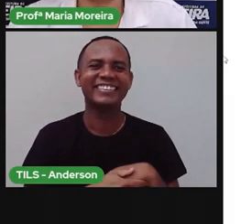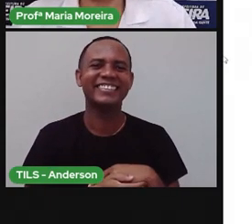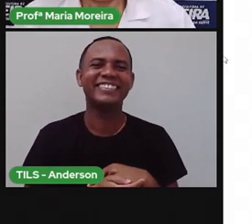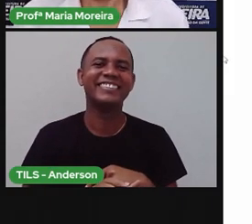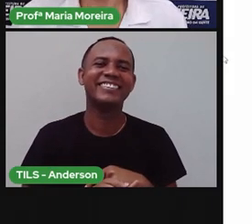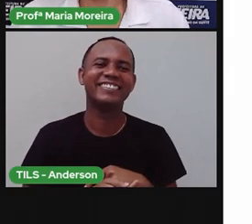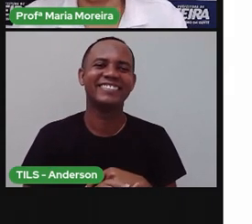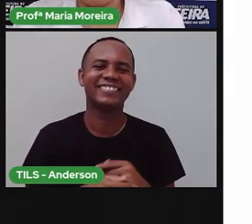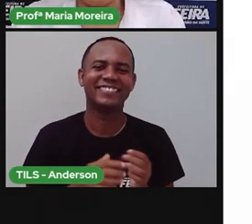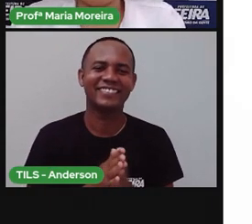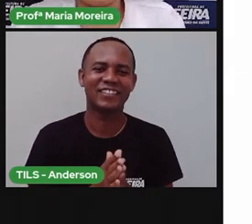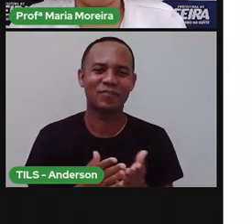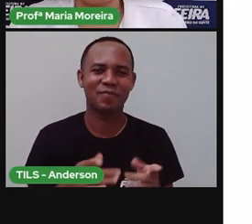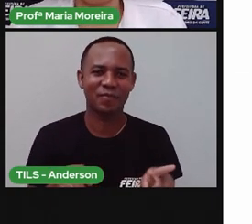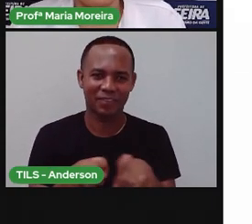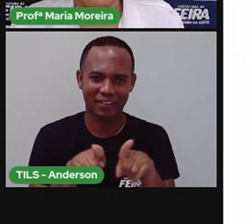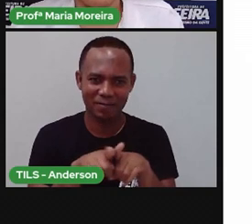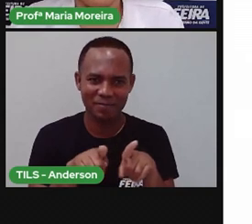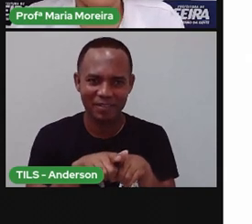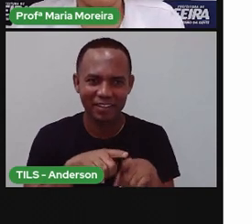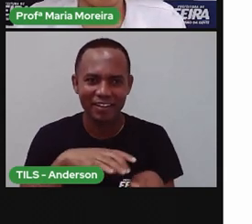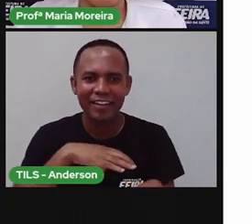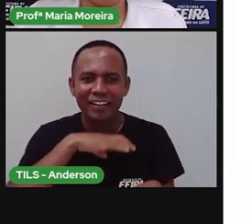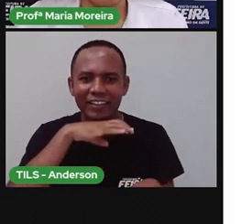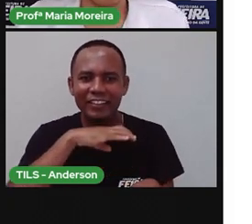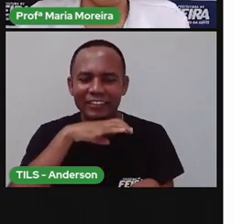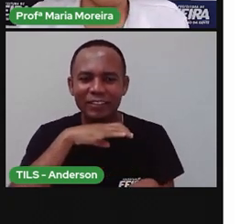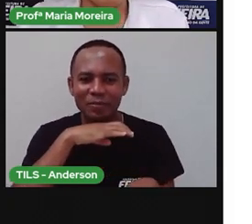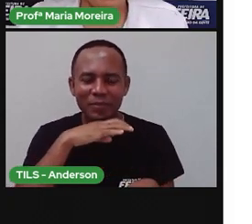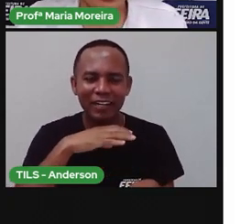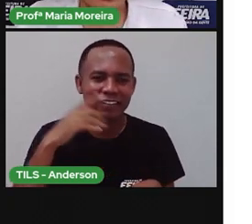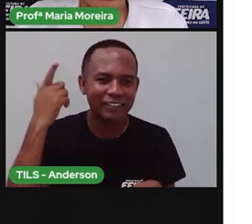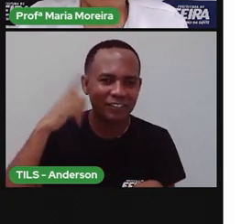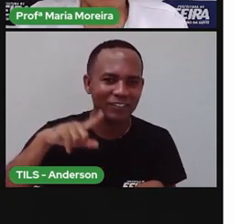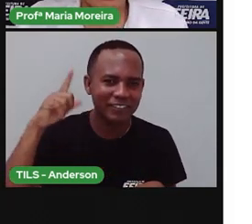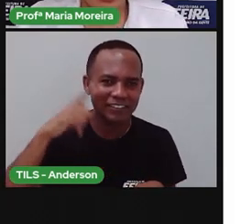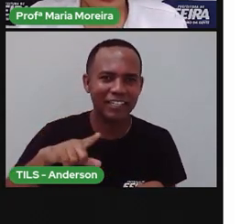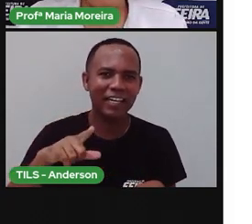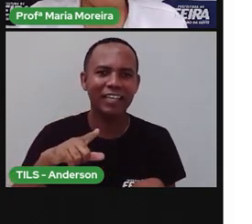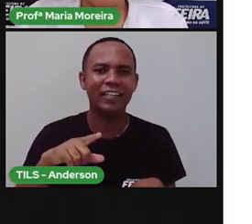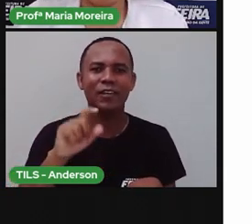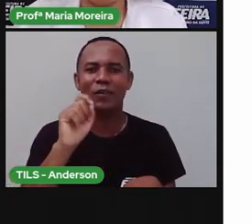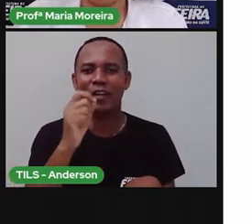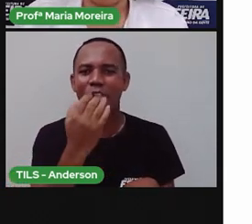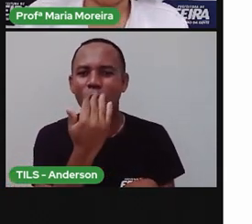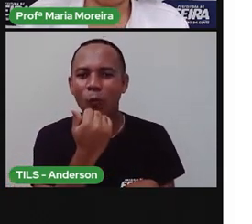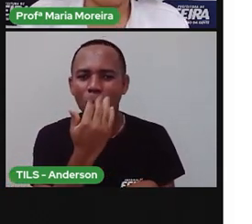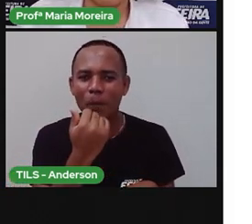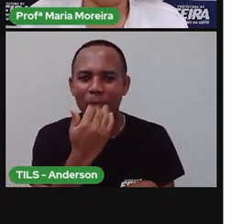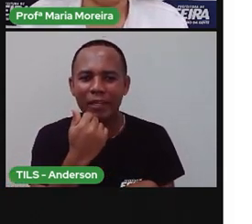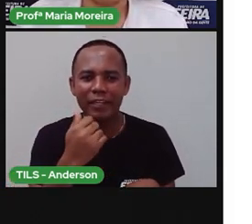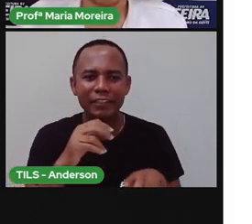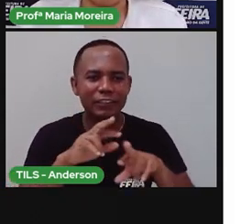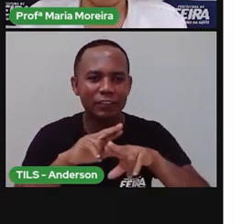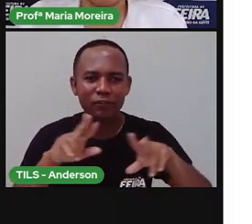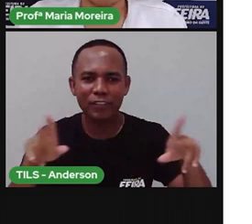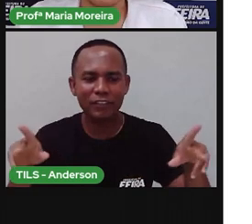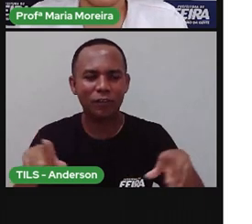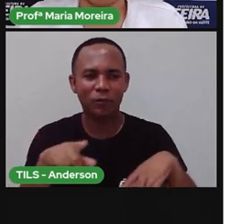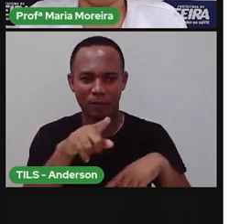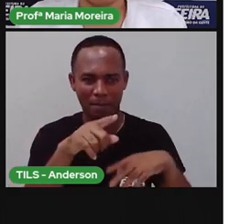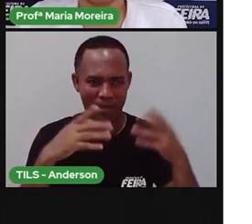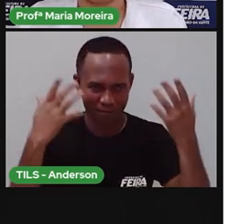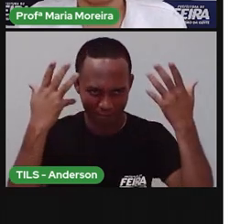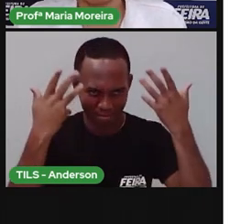Bom, há animais que conseguem alimento na própria natureza, certo? Como é o caso do leão. Ninguém vai criar um